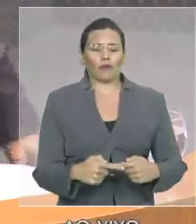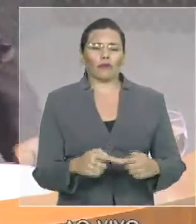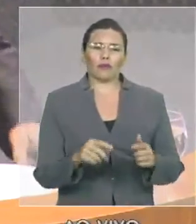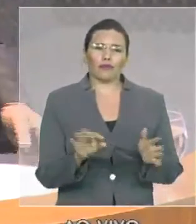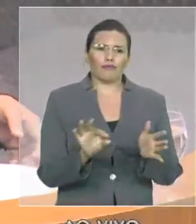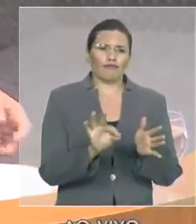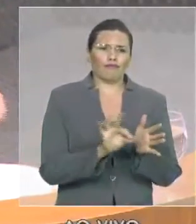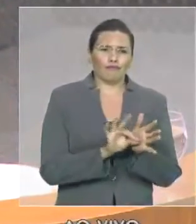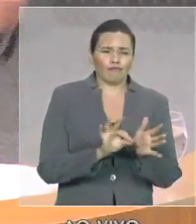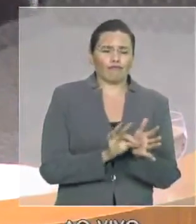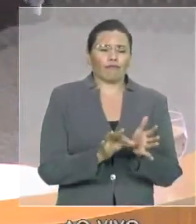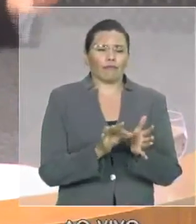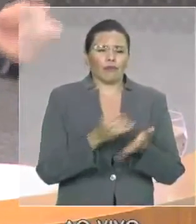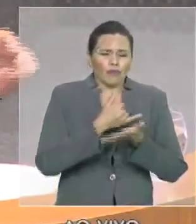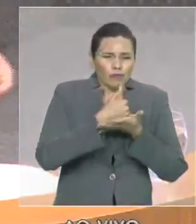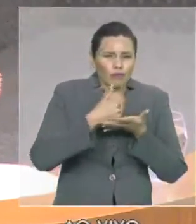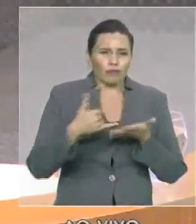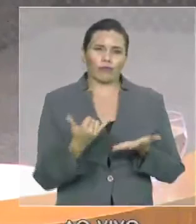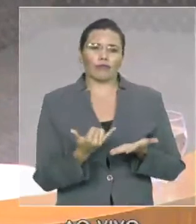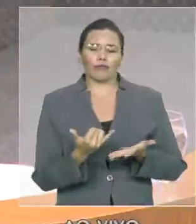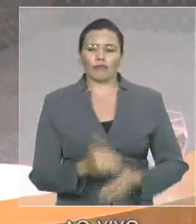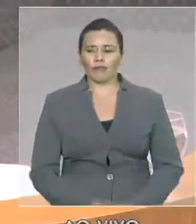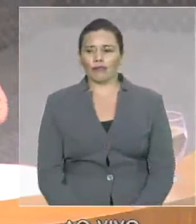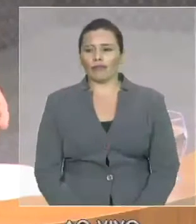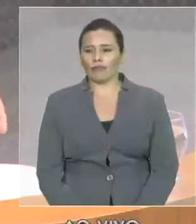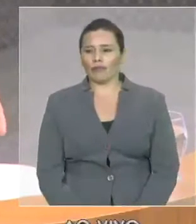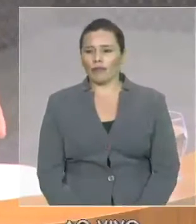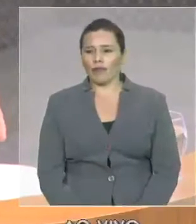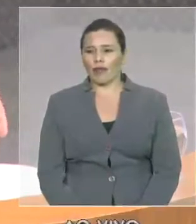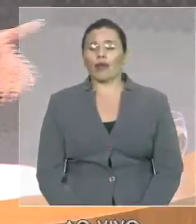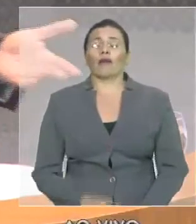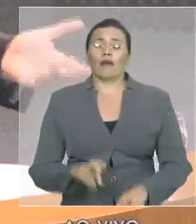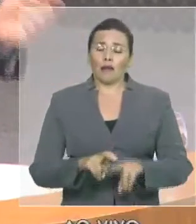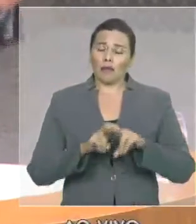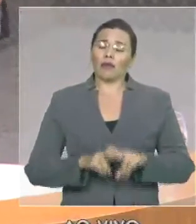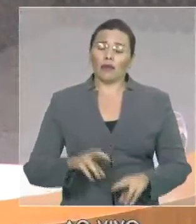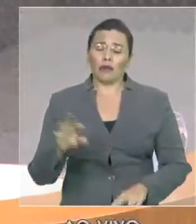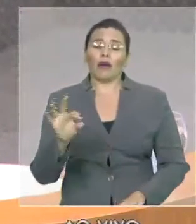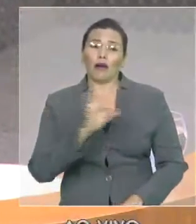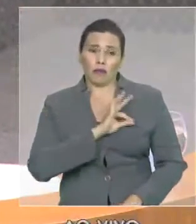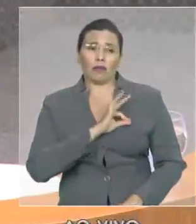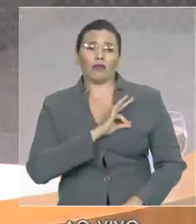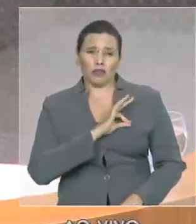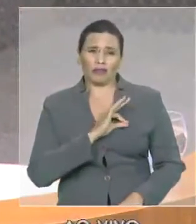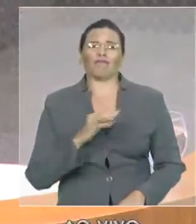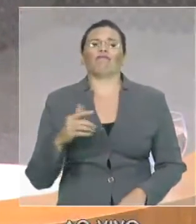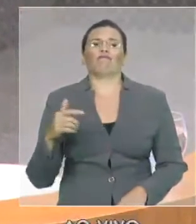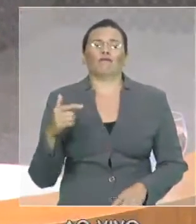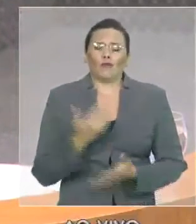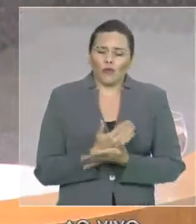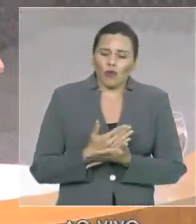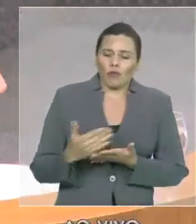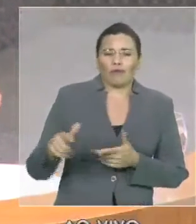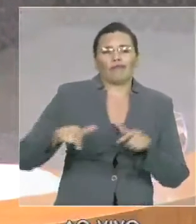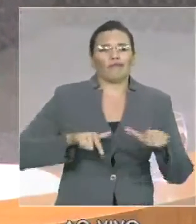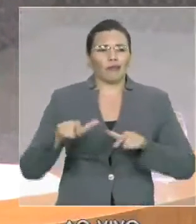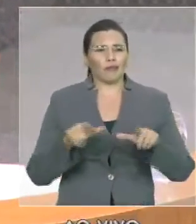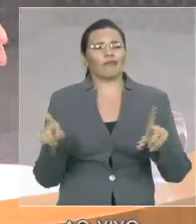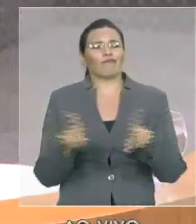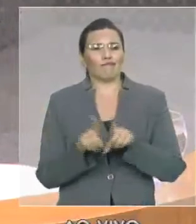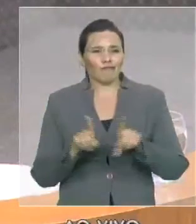efetividade da polícia no que se refere a isto. em relação a este tópico da segurança pública,